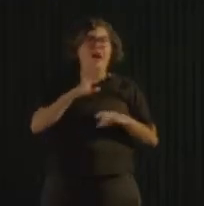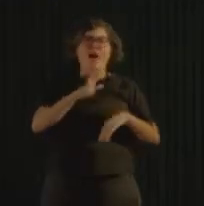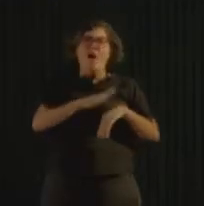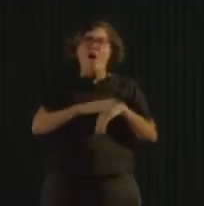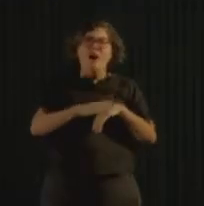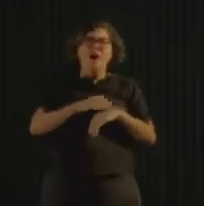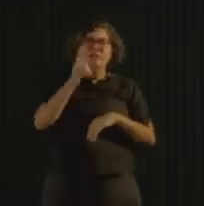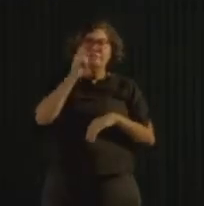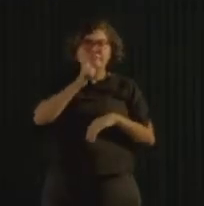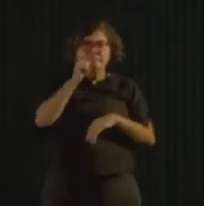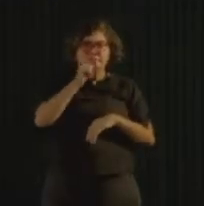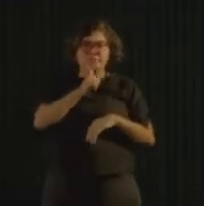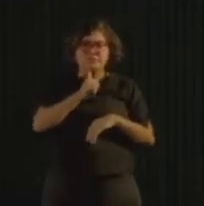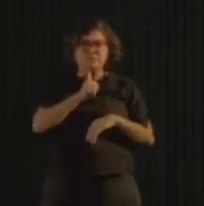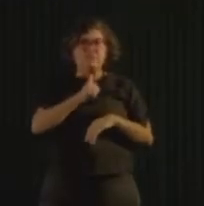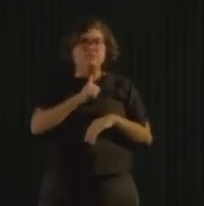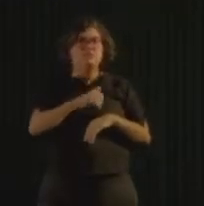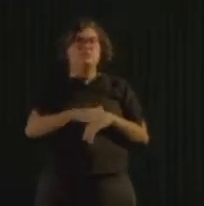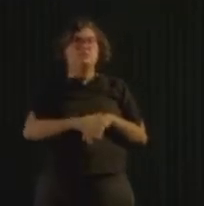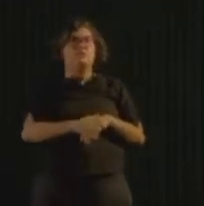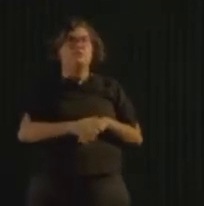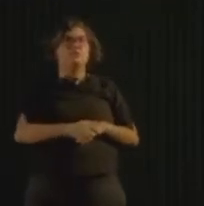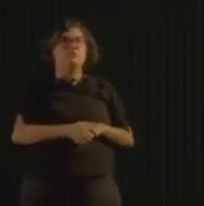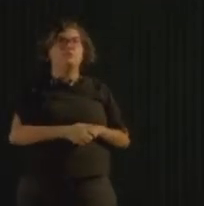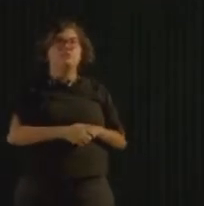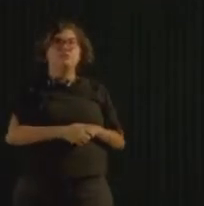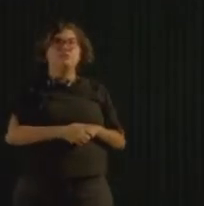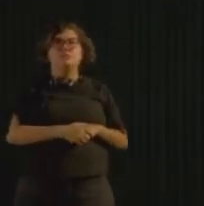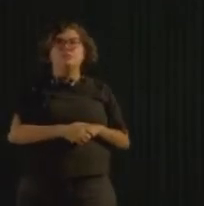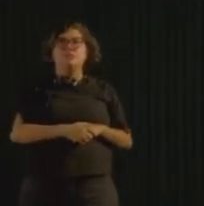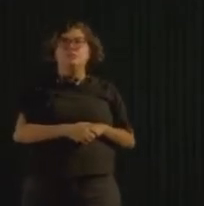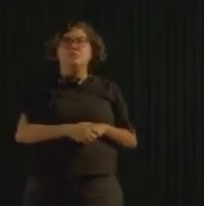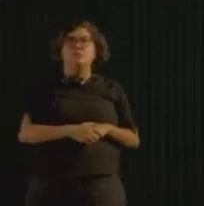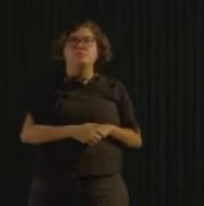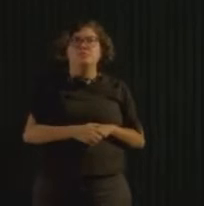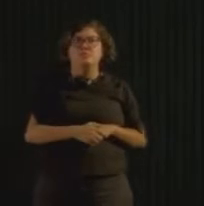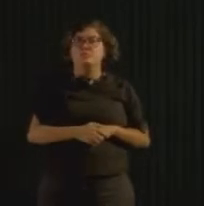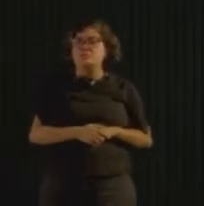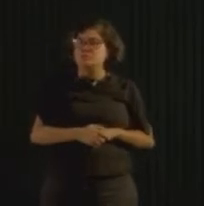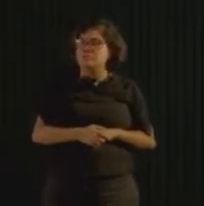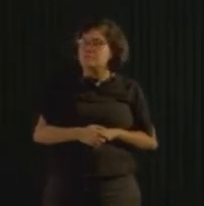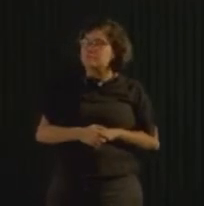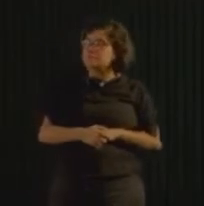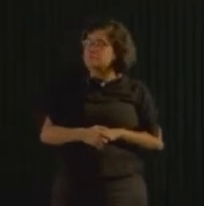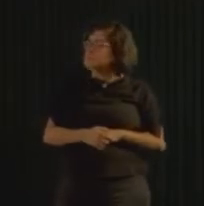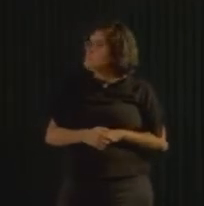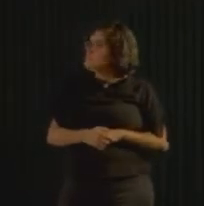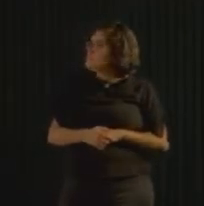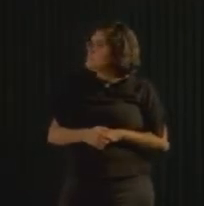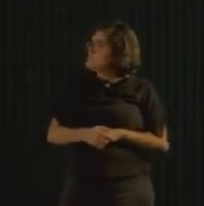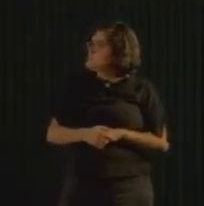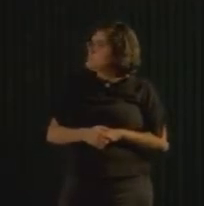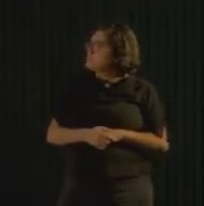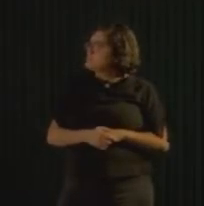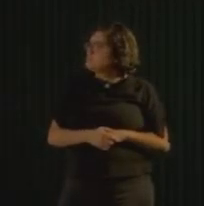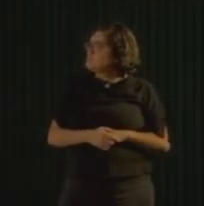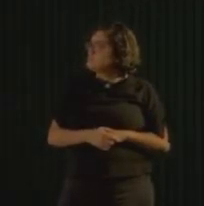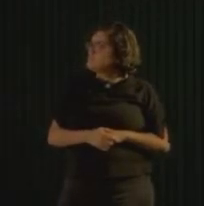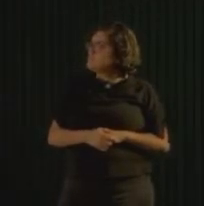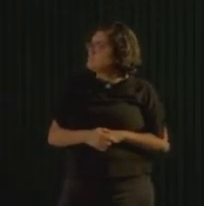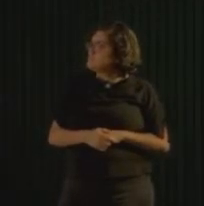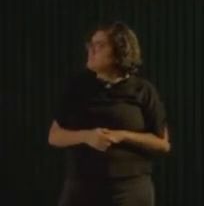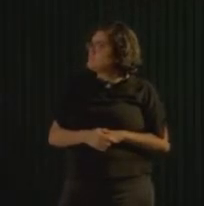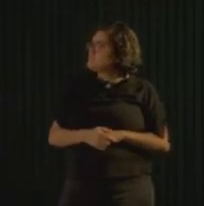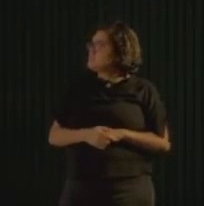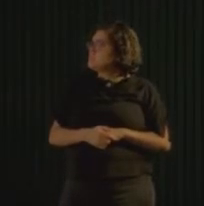E hoje elas são uma grande inspiração da nossa cidade. Essas peças, elas começam a